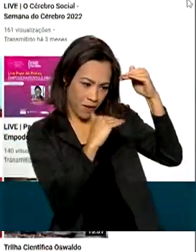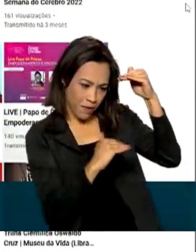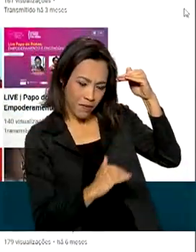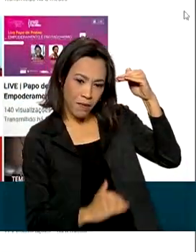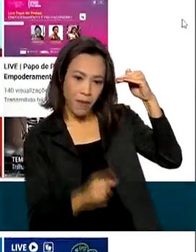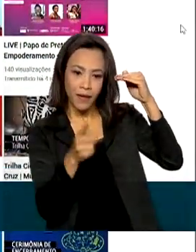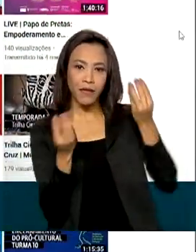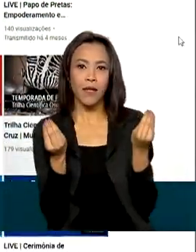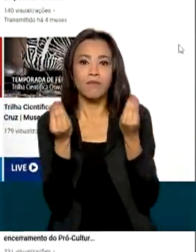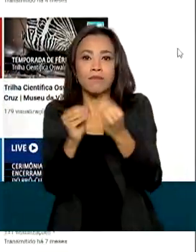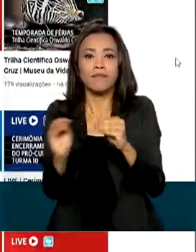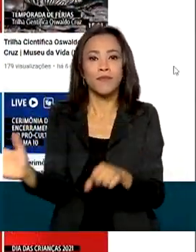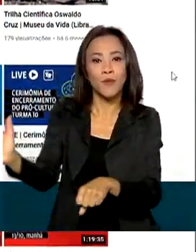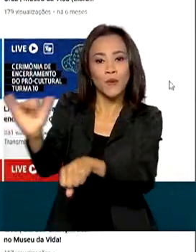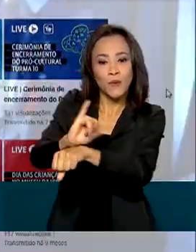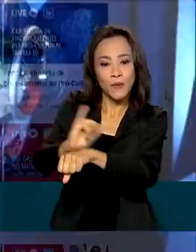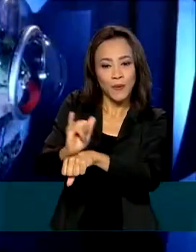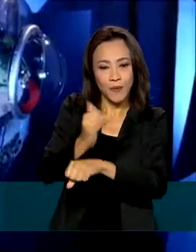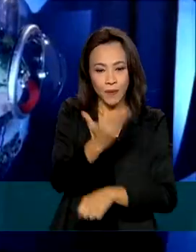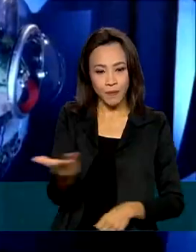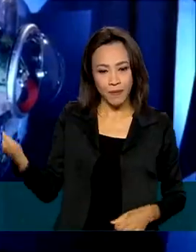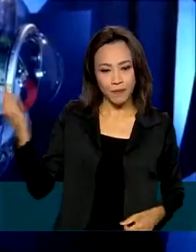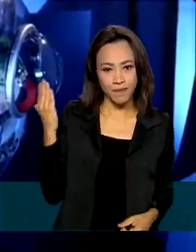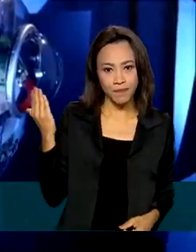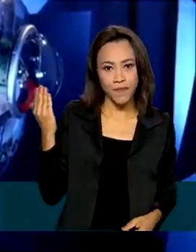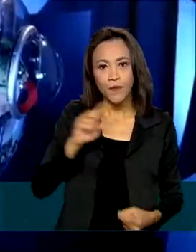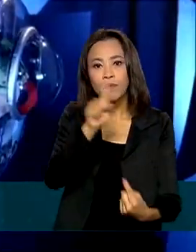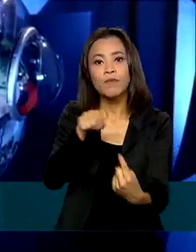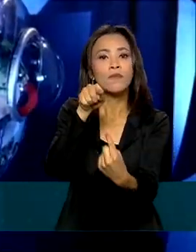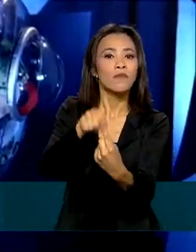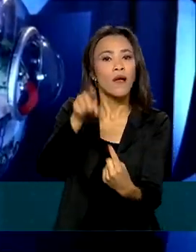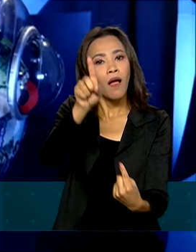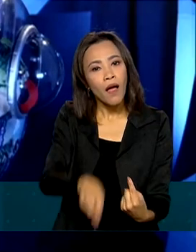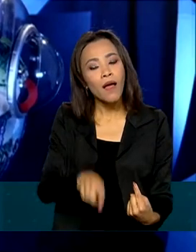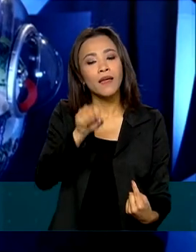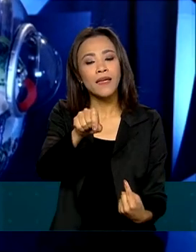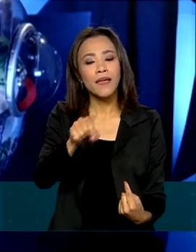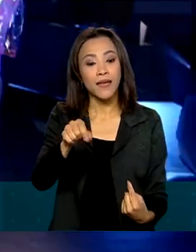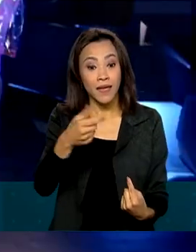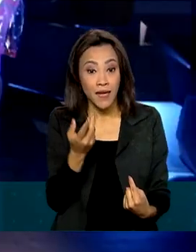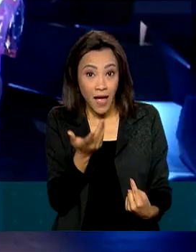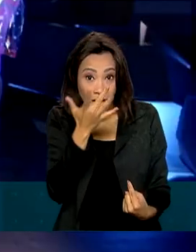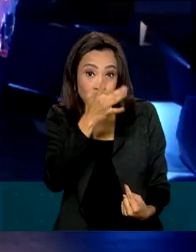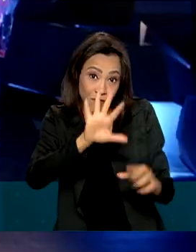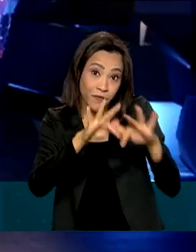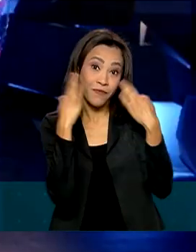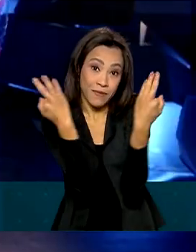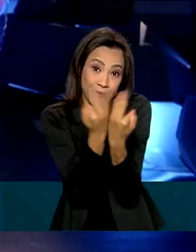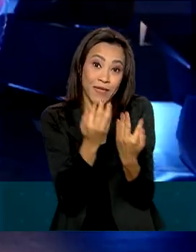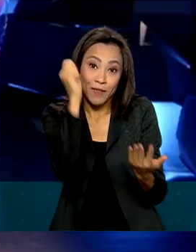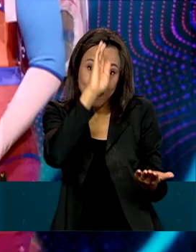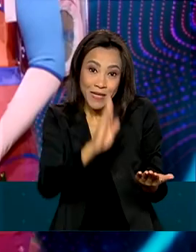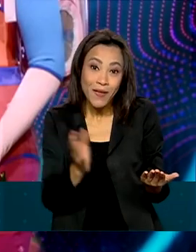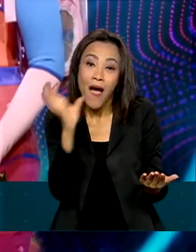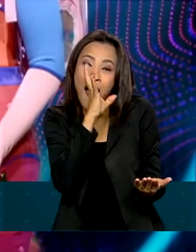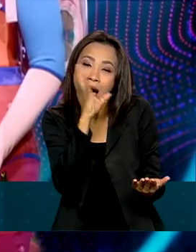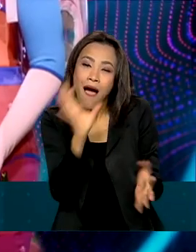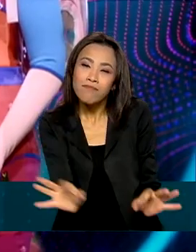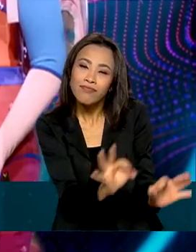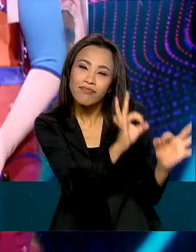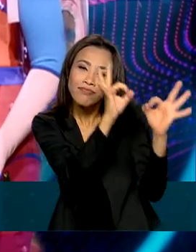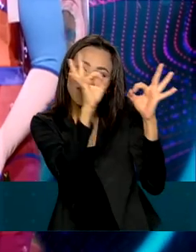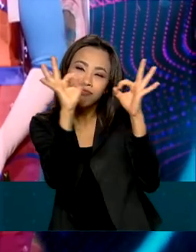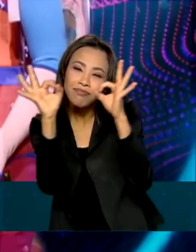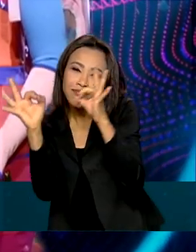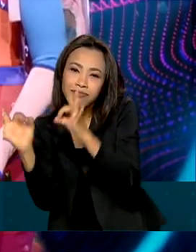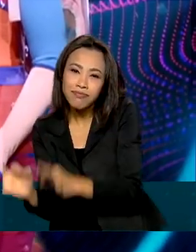no canal do YouTube do Museu da Vida. A ideia é que além de chegar até as casas das famílias brasileiras, a websérie